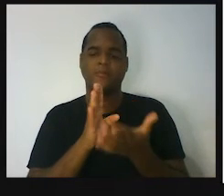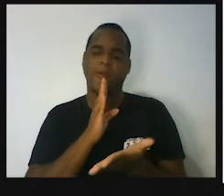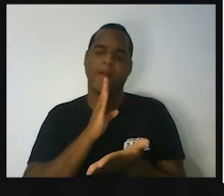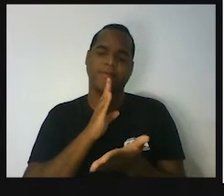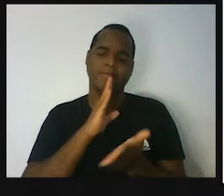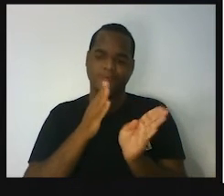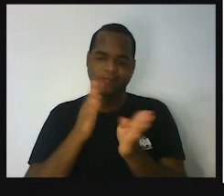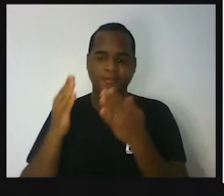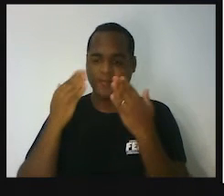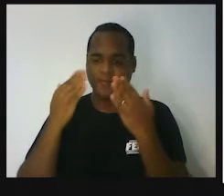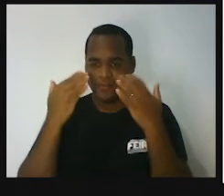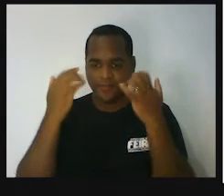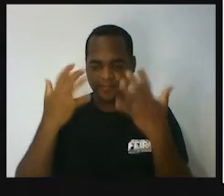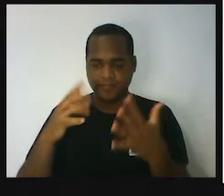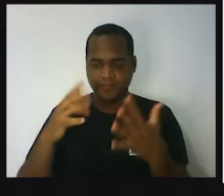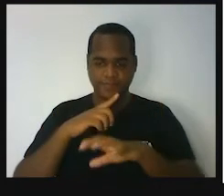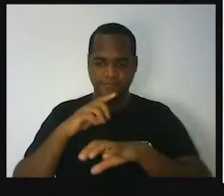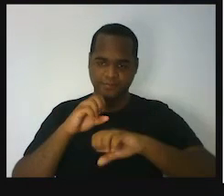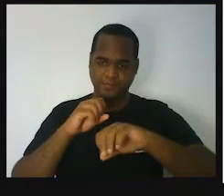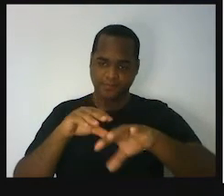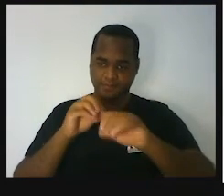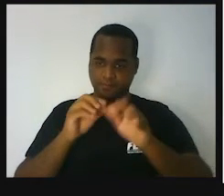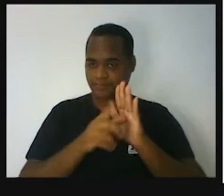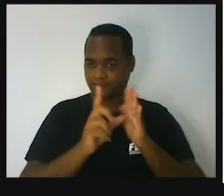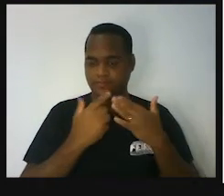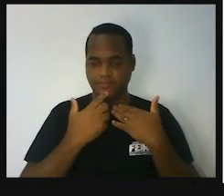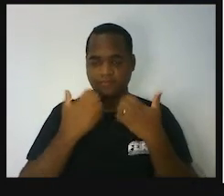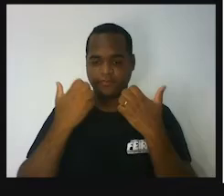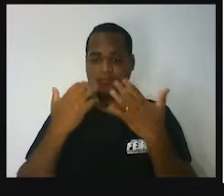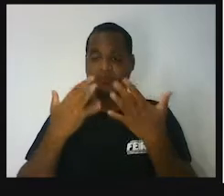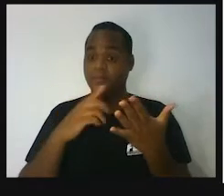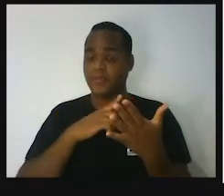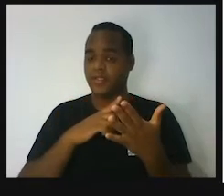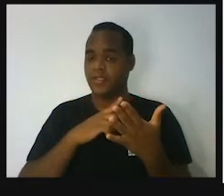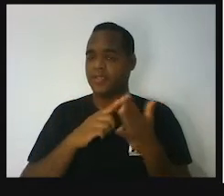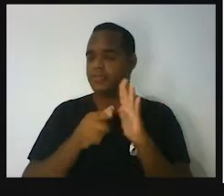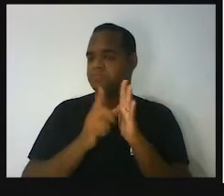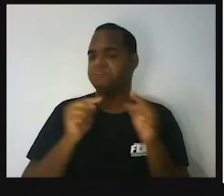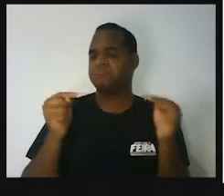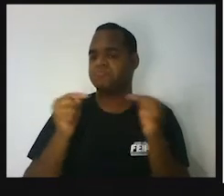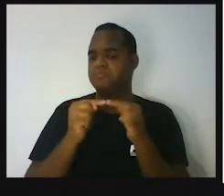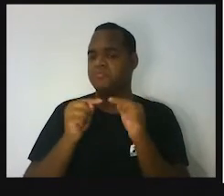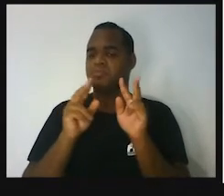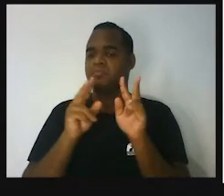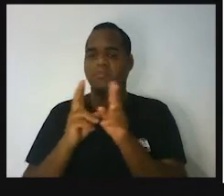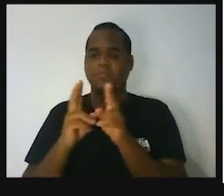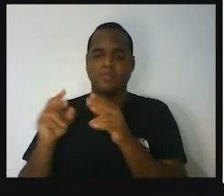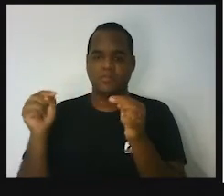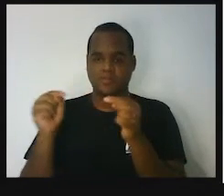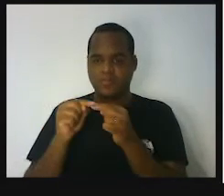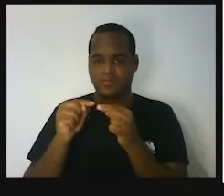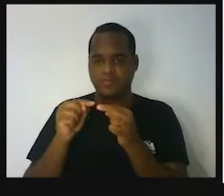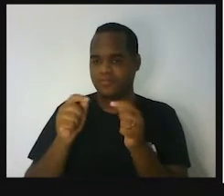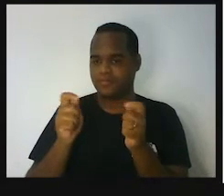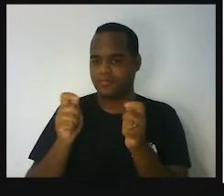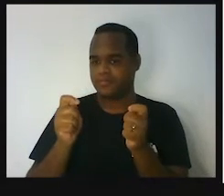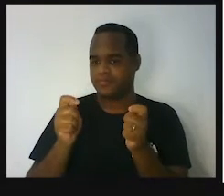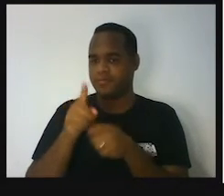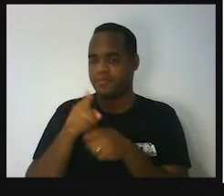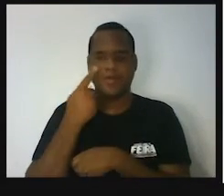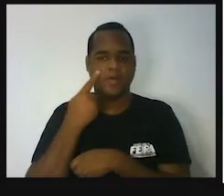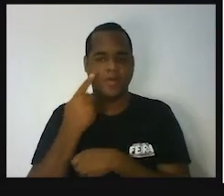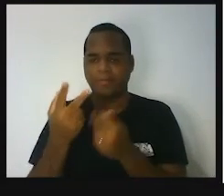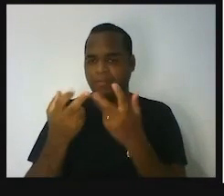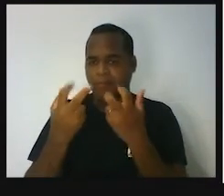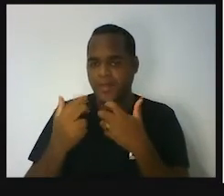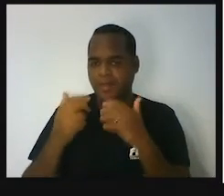né, que foi apresentado na aula anterior, assim como esse aqui também. Quando você olhar, você vai